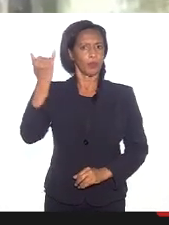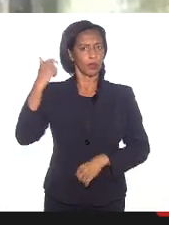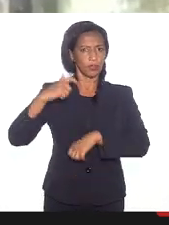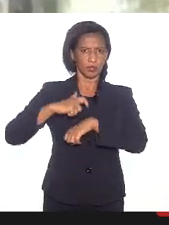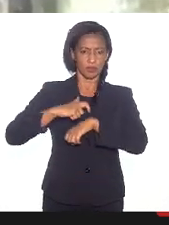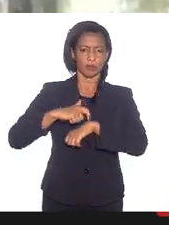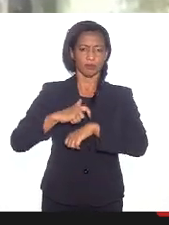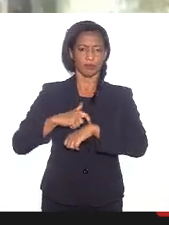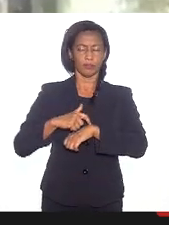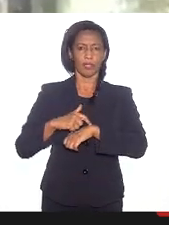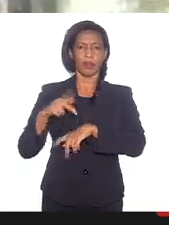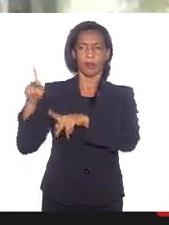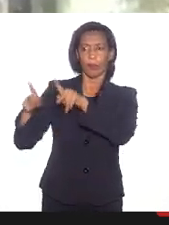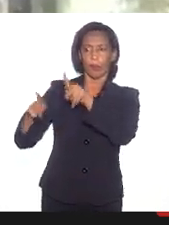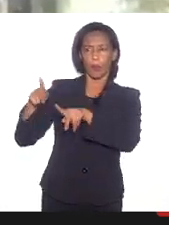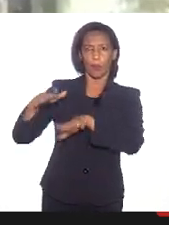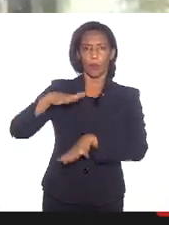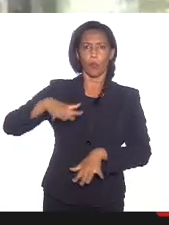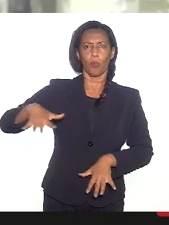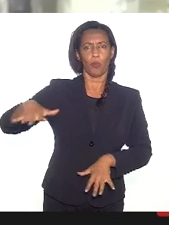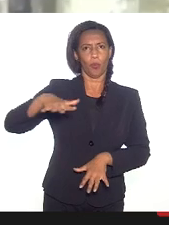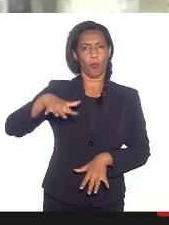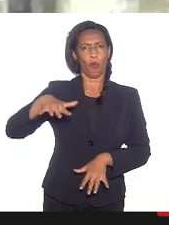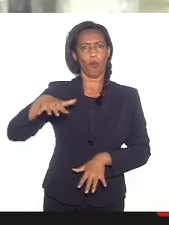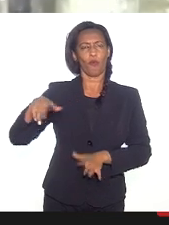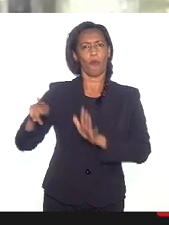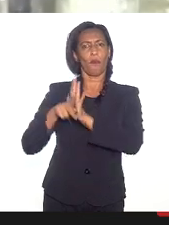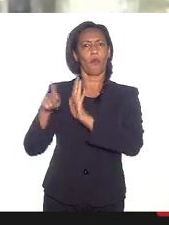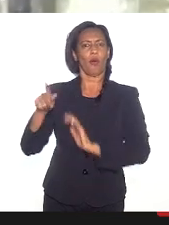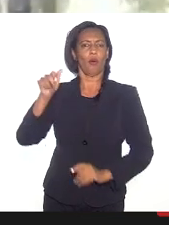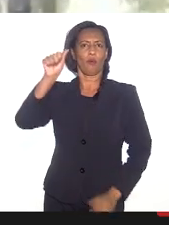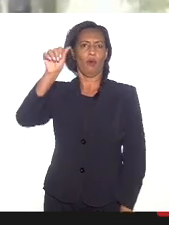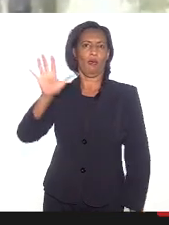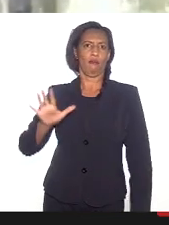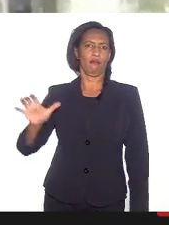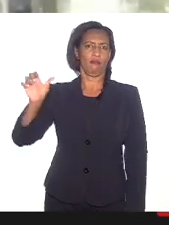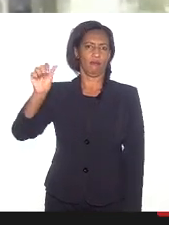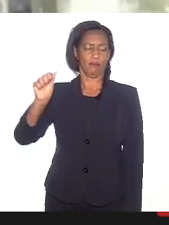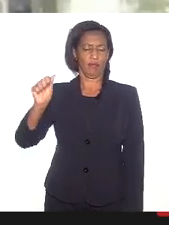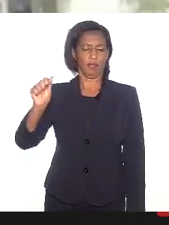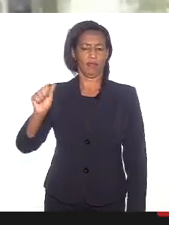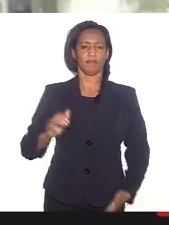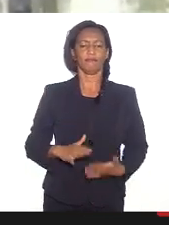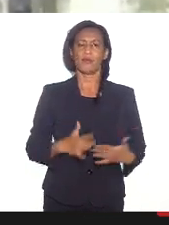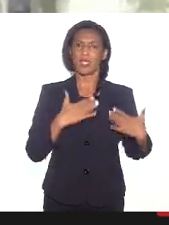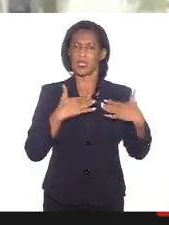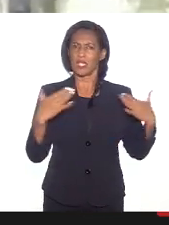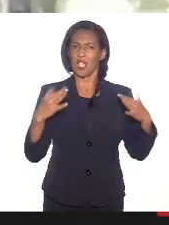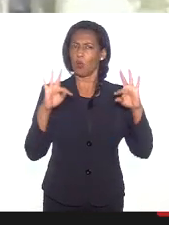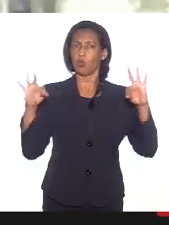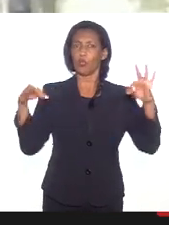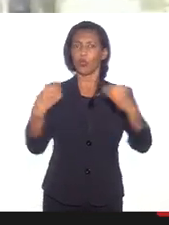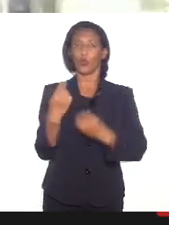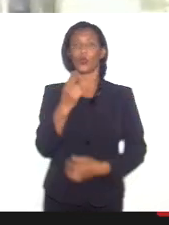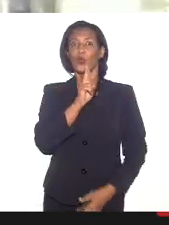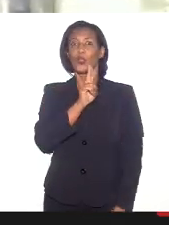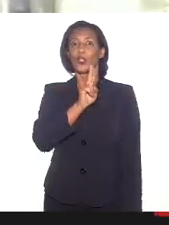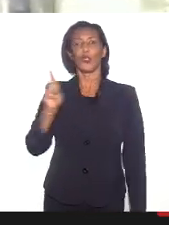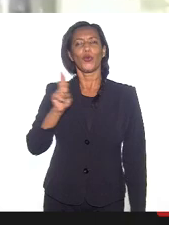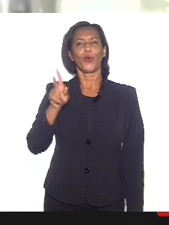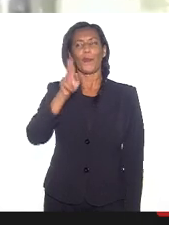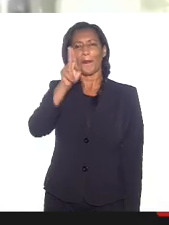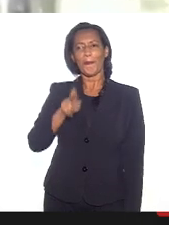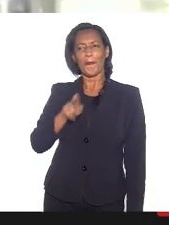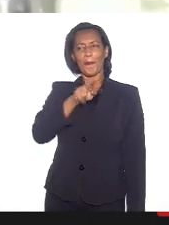momento para o povo de matiz africano. Saúdo a todos, em nome do padre Vitor, meu amigo,